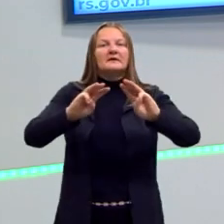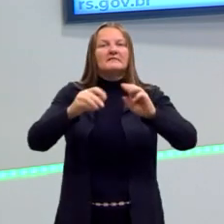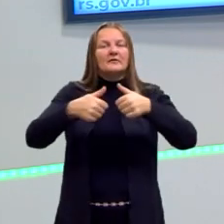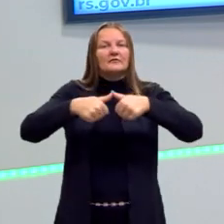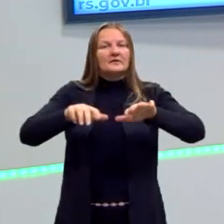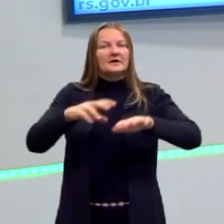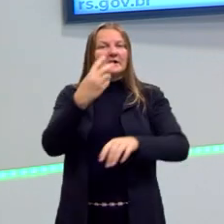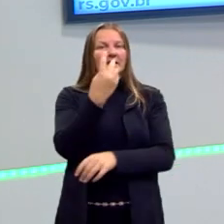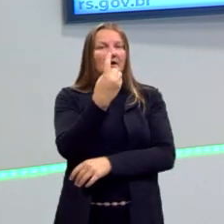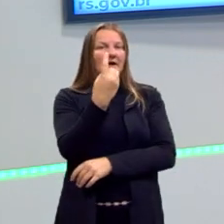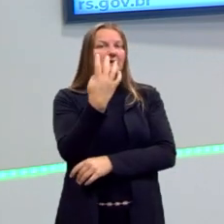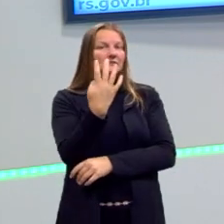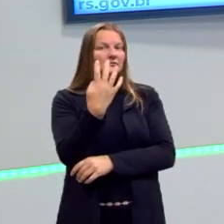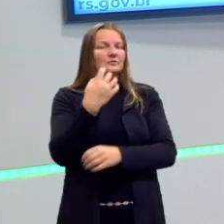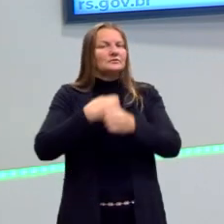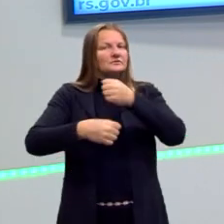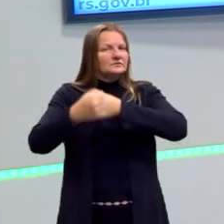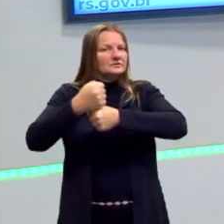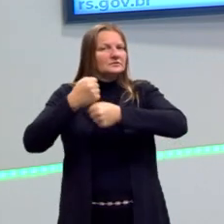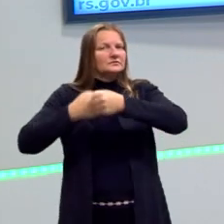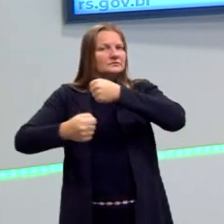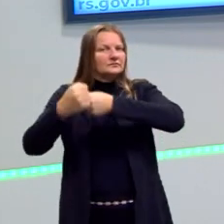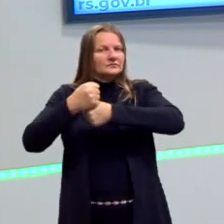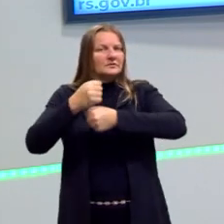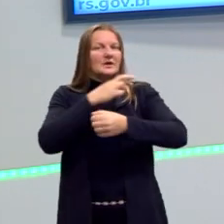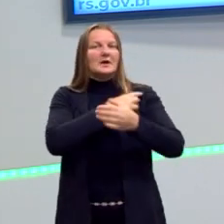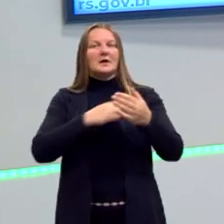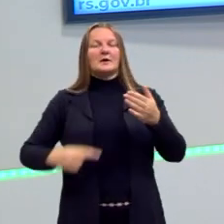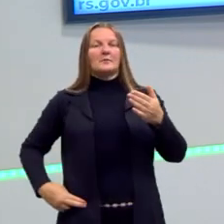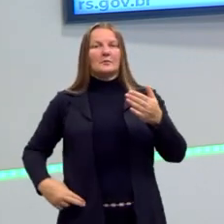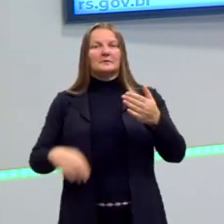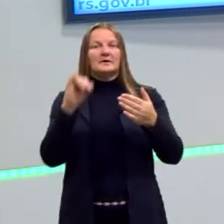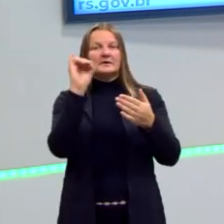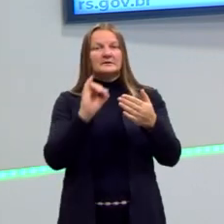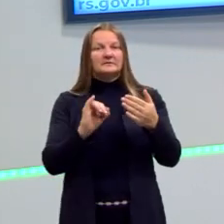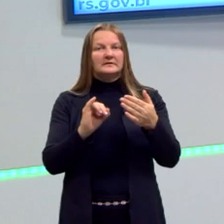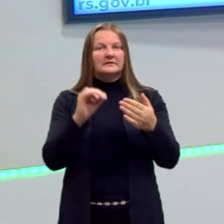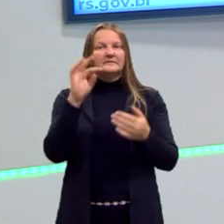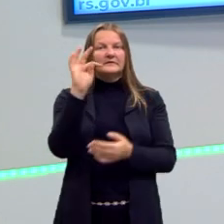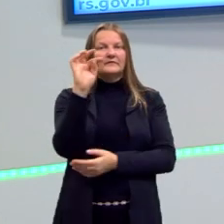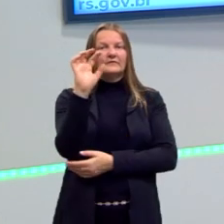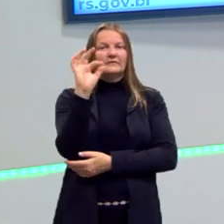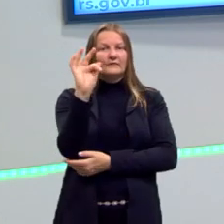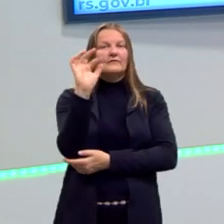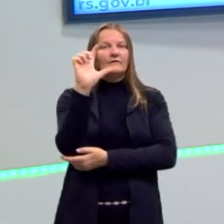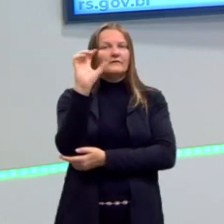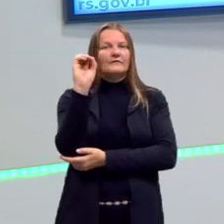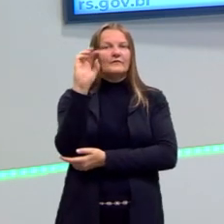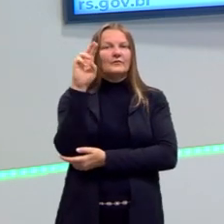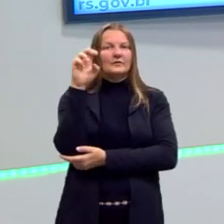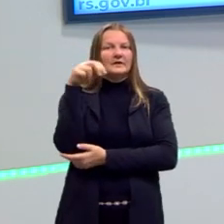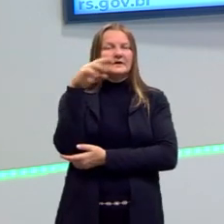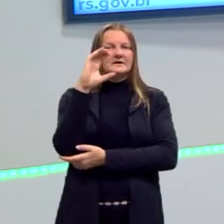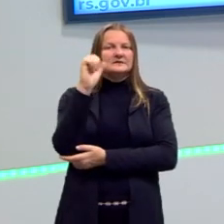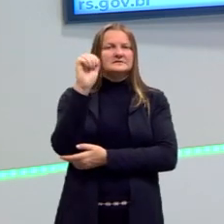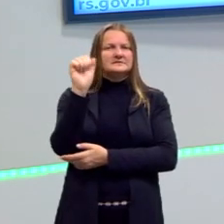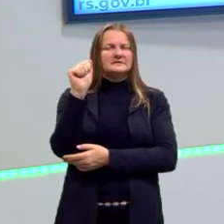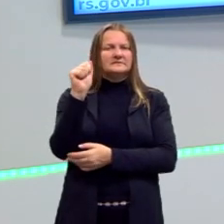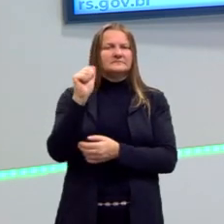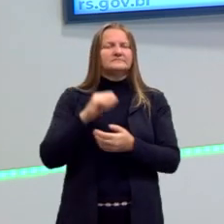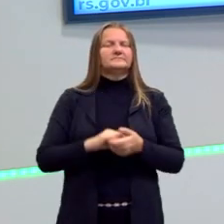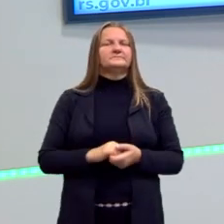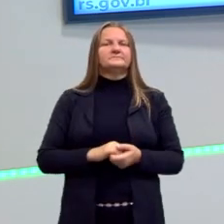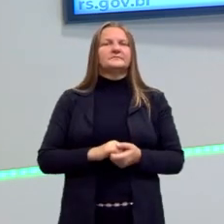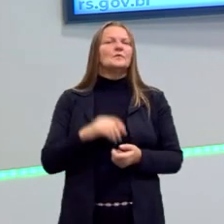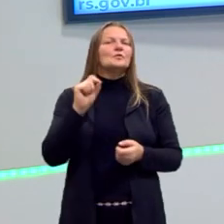esses 14 anos, de República da Itália, Florença, na Itália, entre o governo dos Médicis,